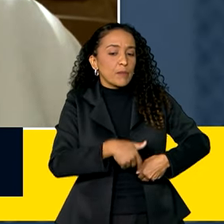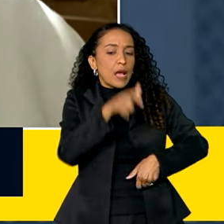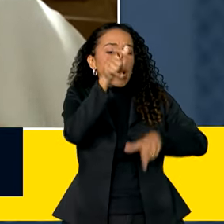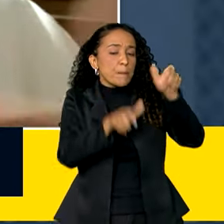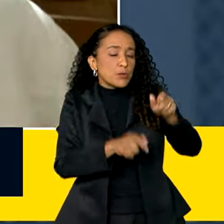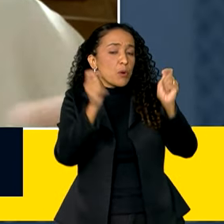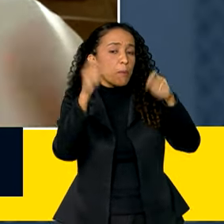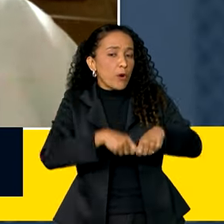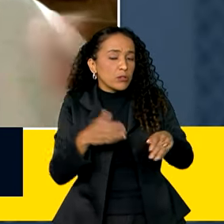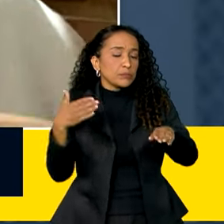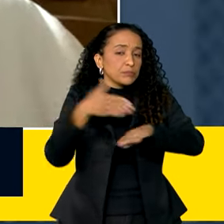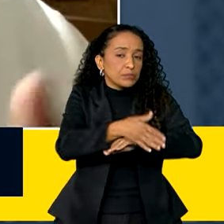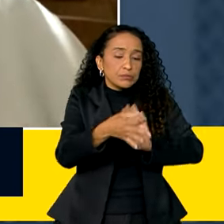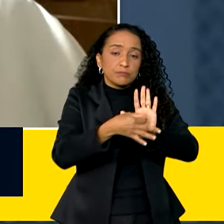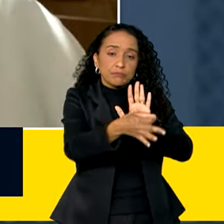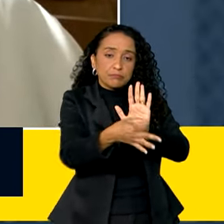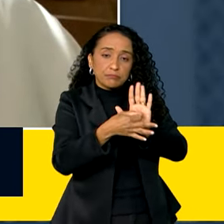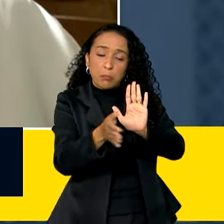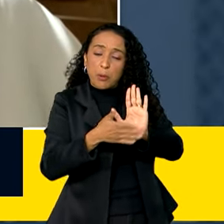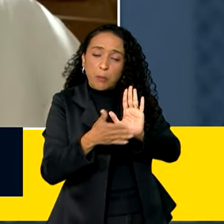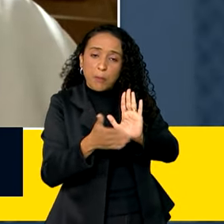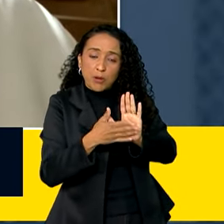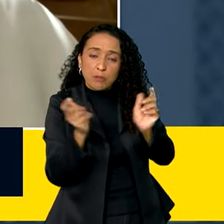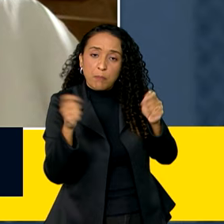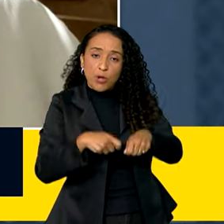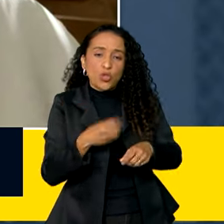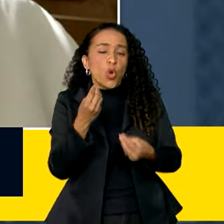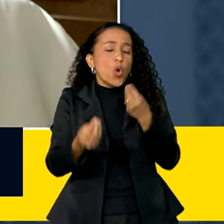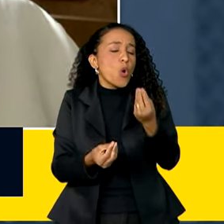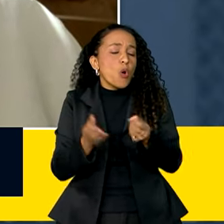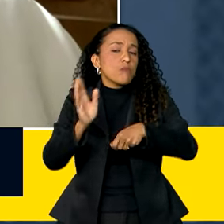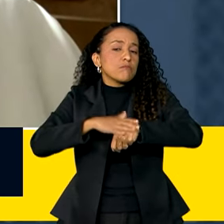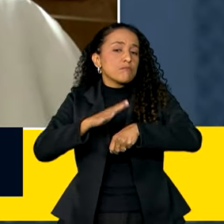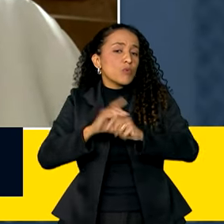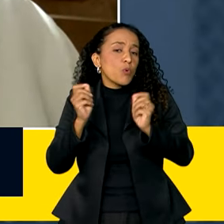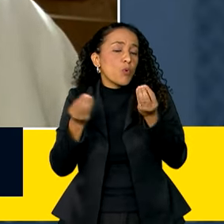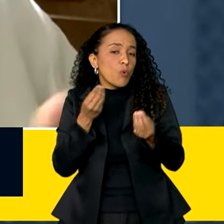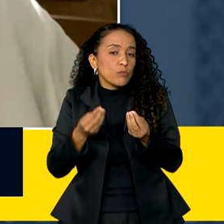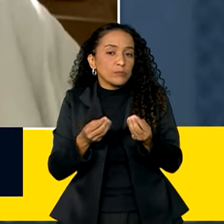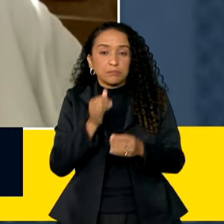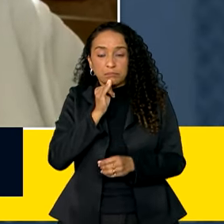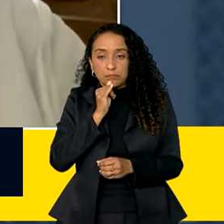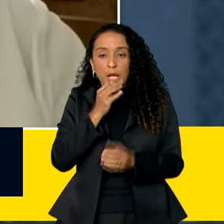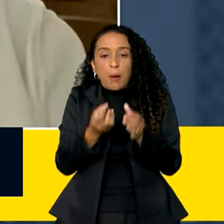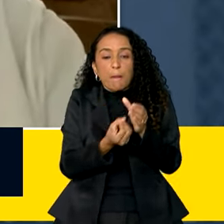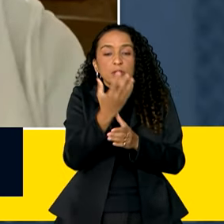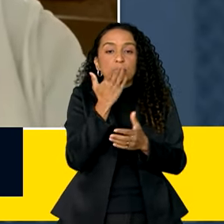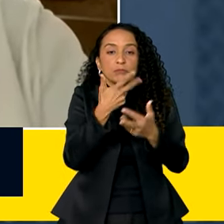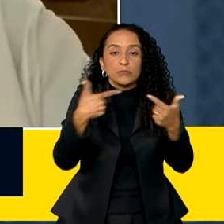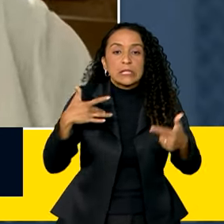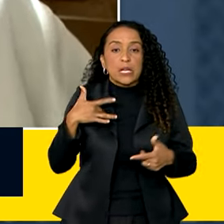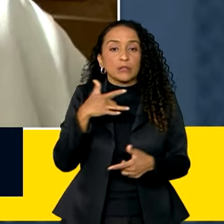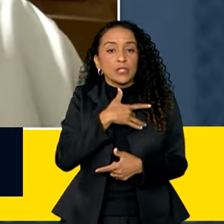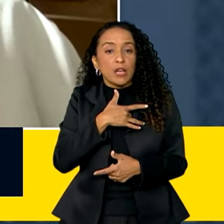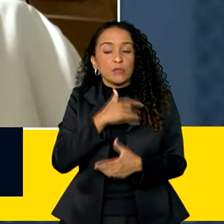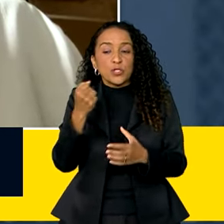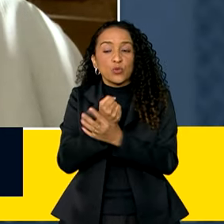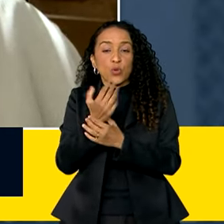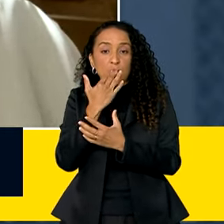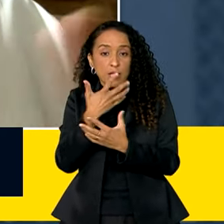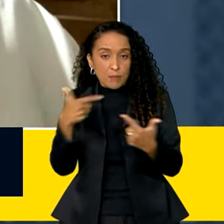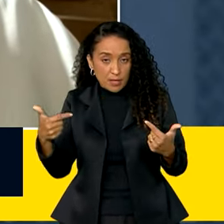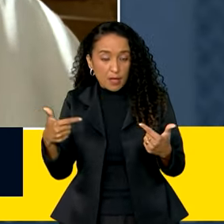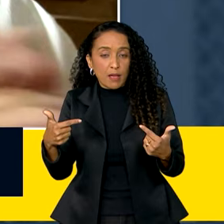podem ir lá e fazer as suas propostas, como é que deve agir. Por exemplo, produção de alimentos saudáveis para a segurança